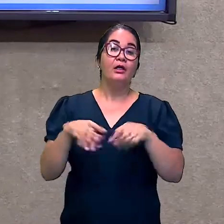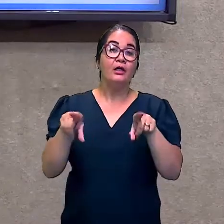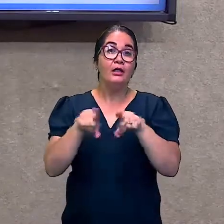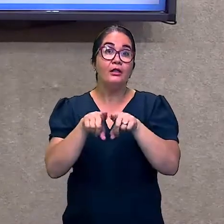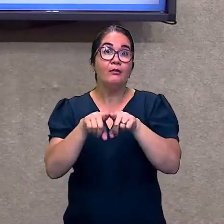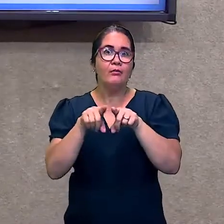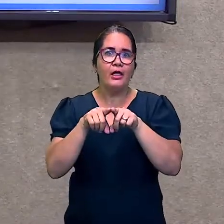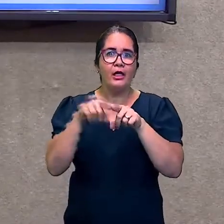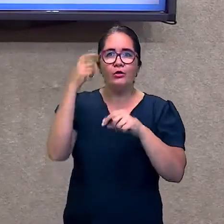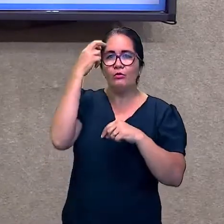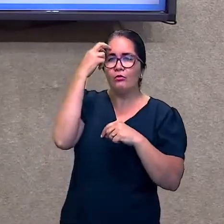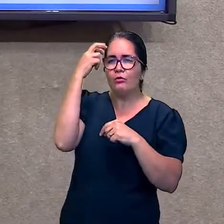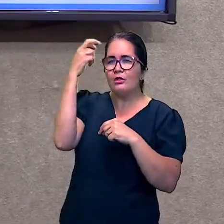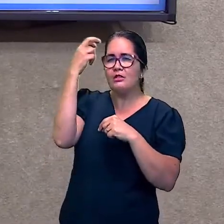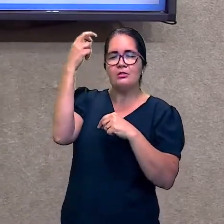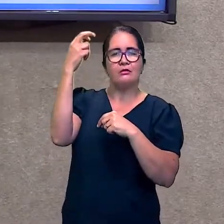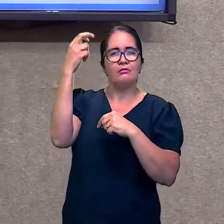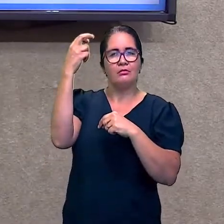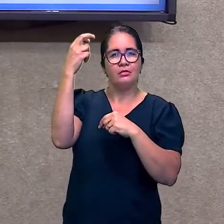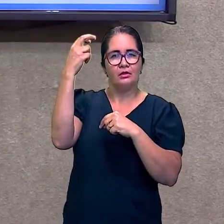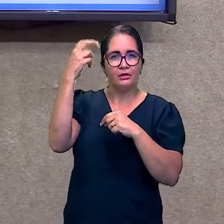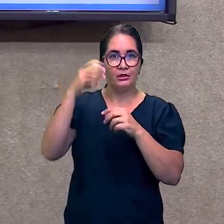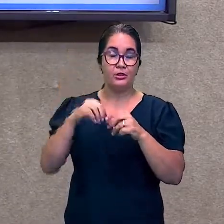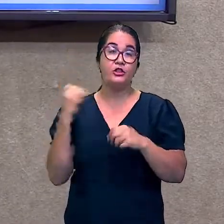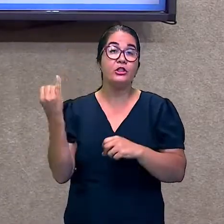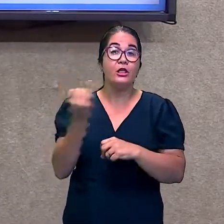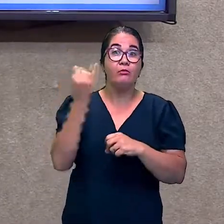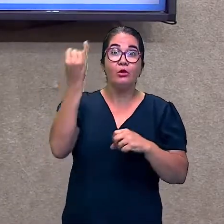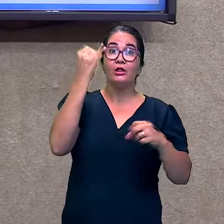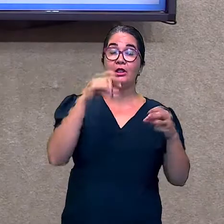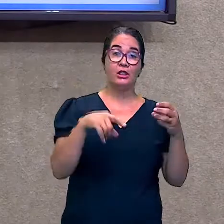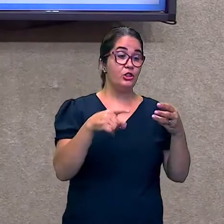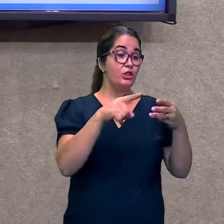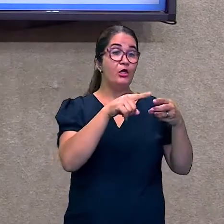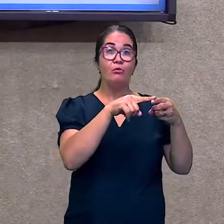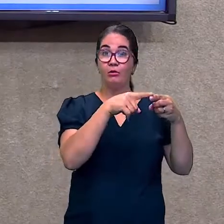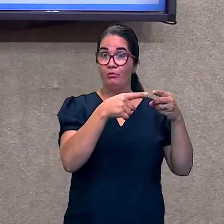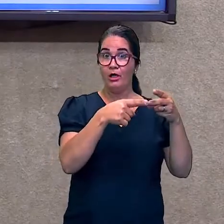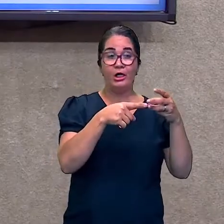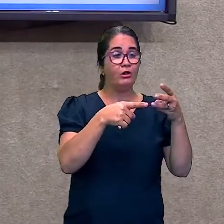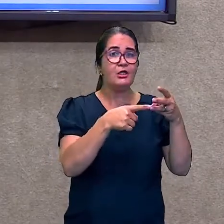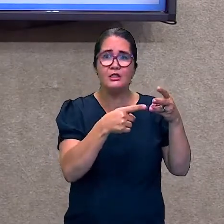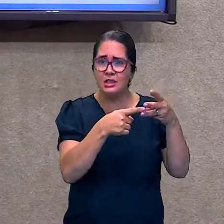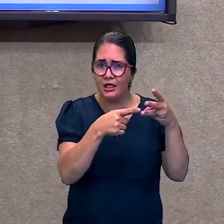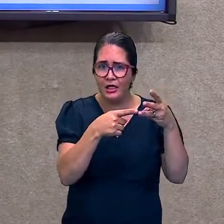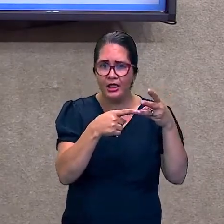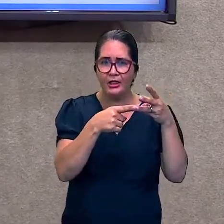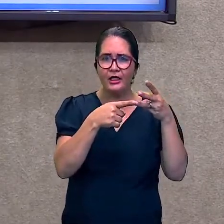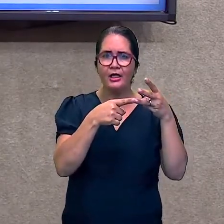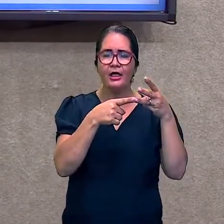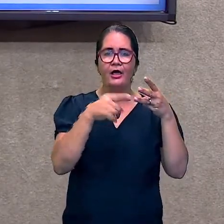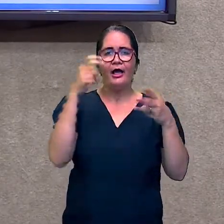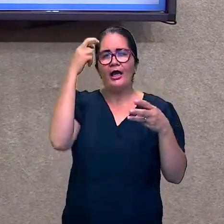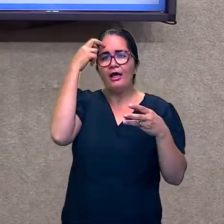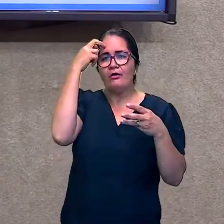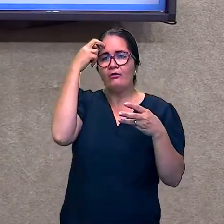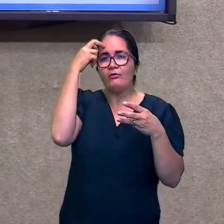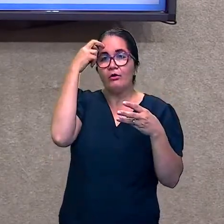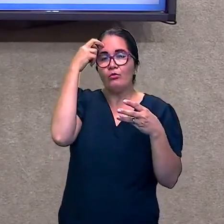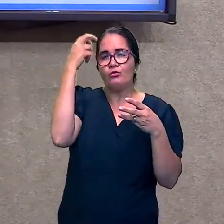E o terceiro ponto, muito importante, é a recuperação da cultura clássica.